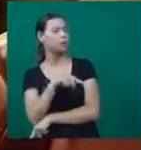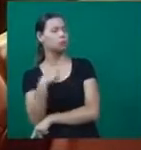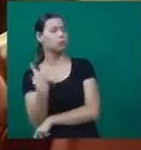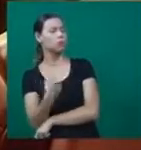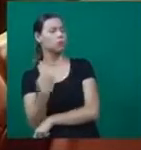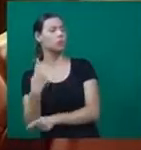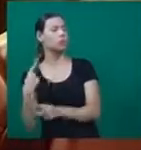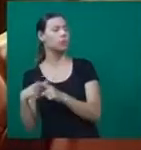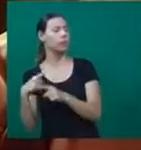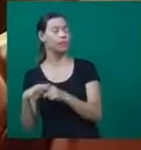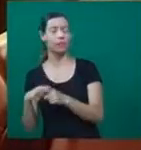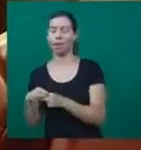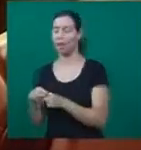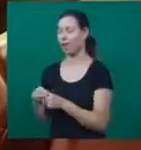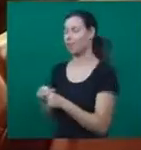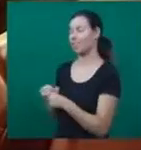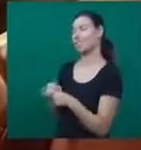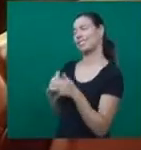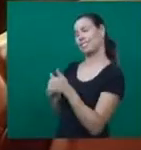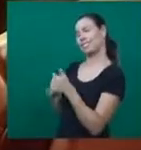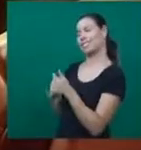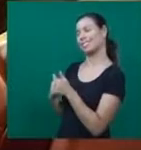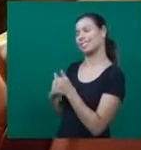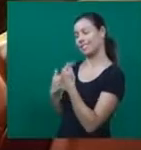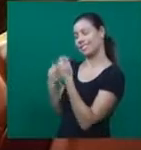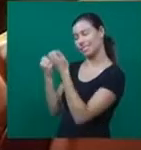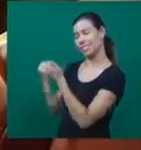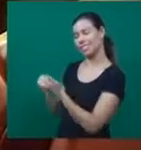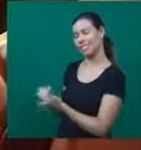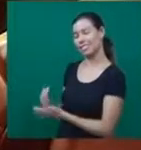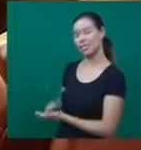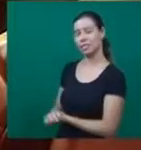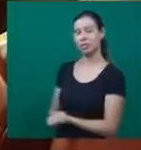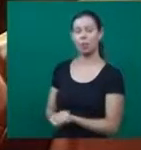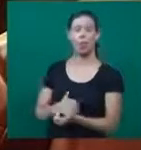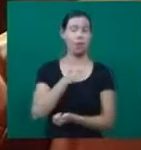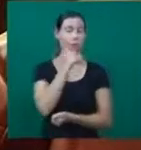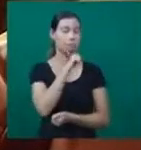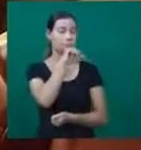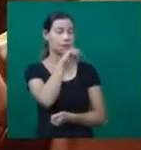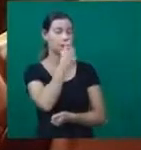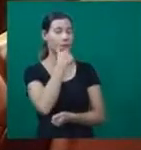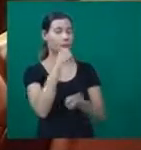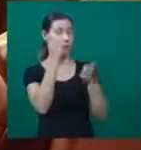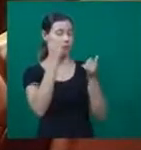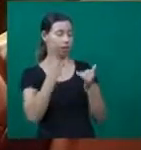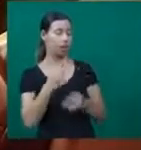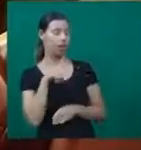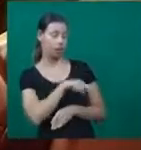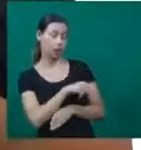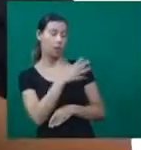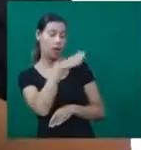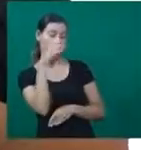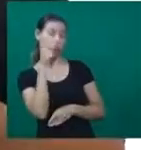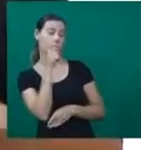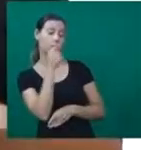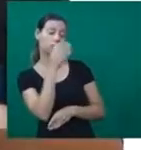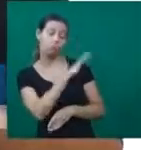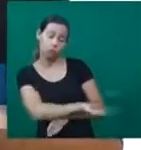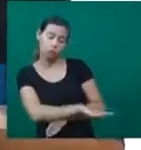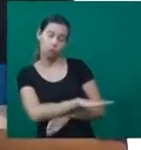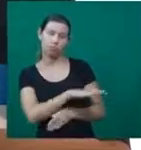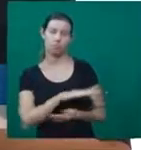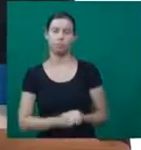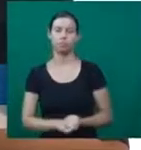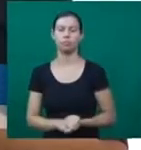sadia, né? Aí eu paro, dou atenção, os pais explicam para as crianças que eu tenho filhos pequenos, mas eu sou um adulto. De acordo